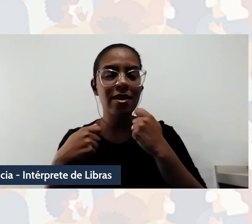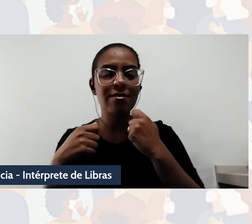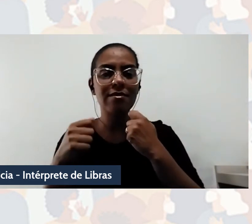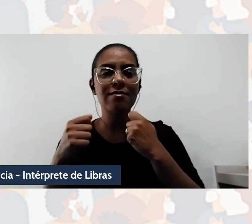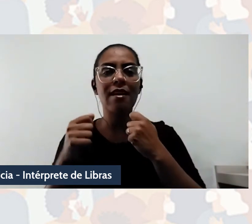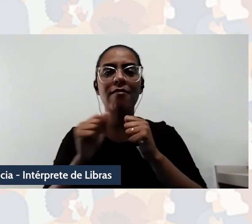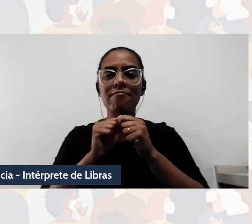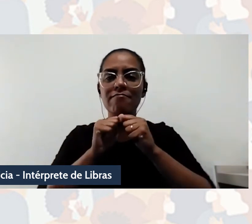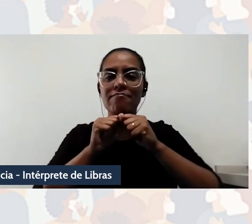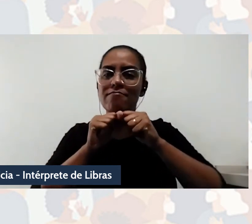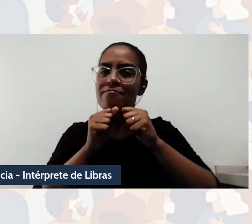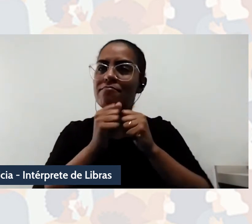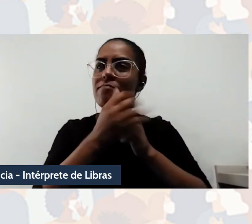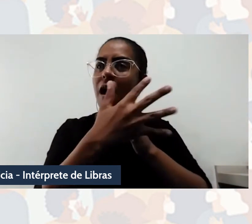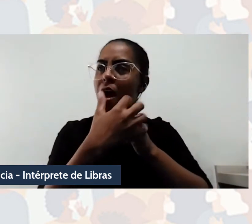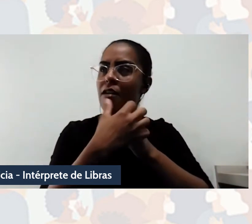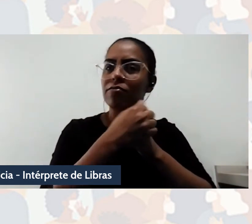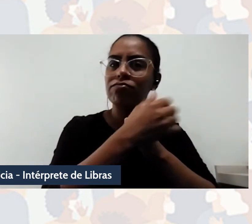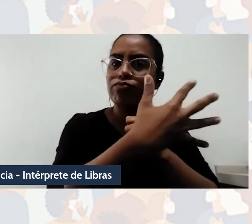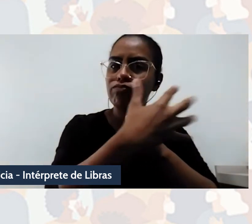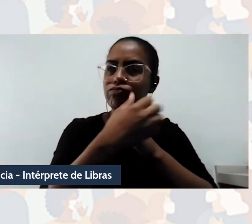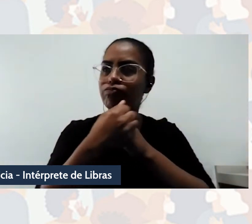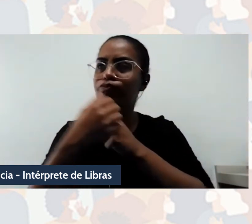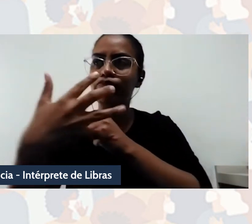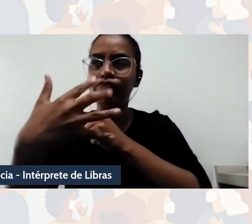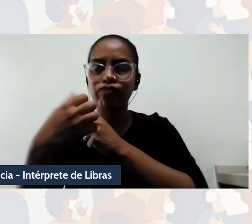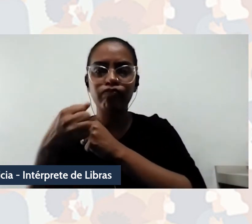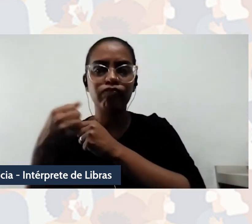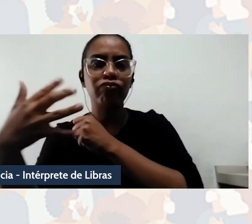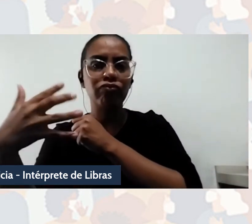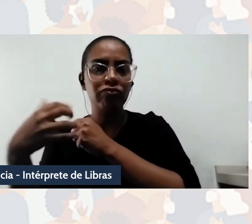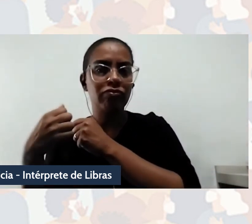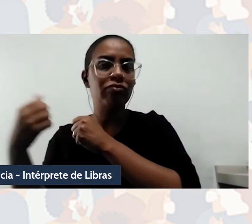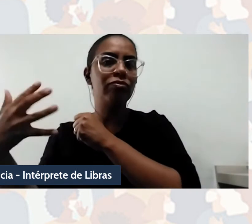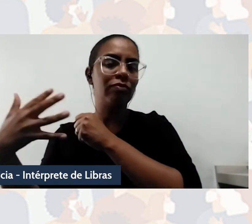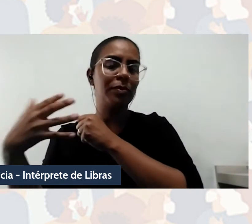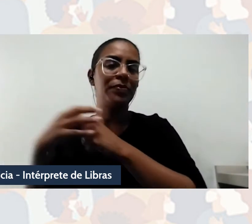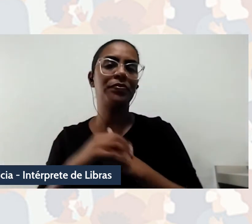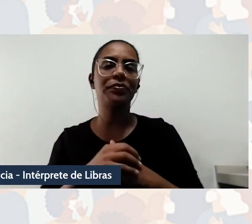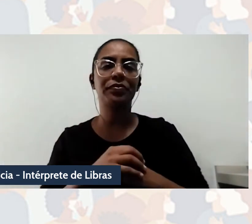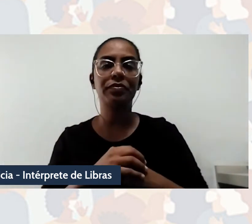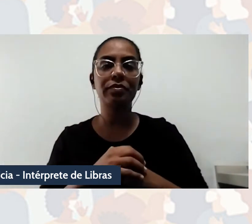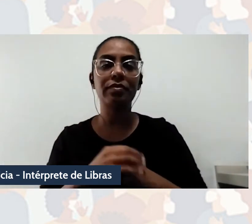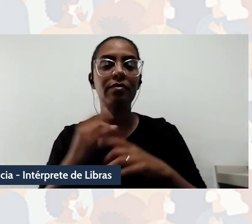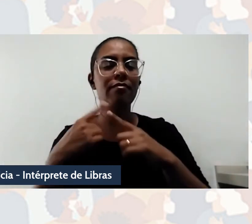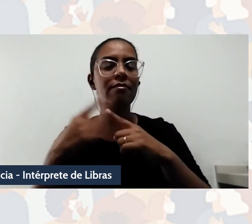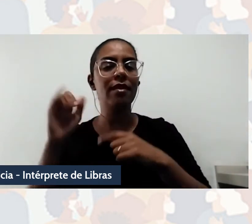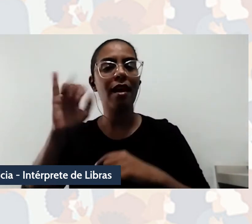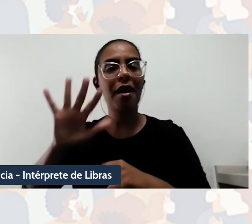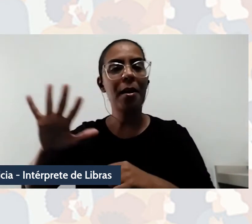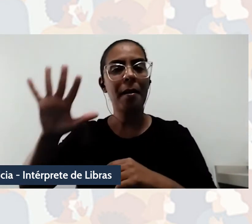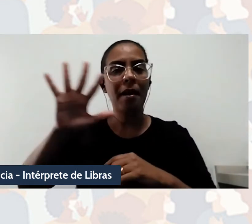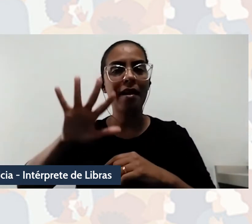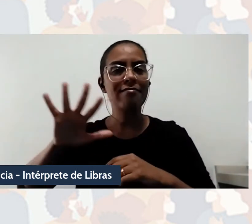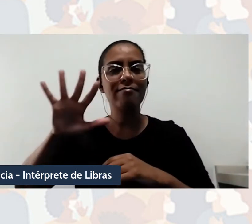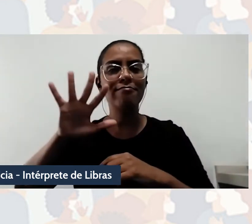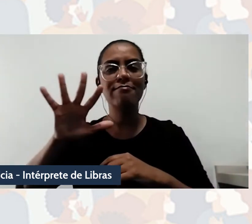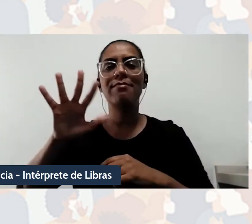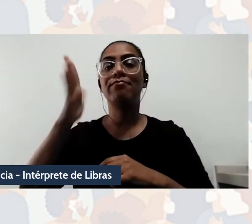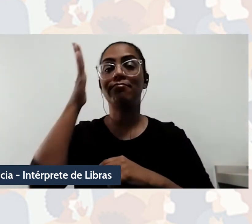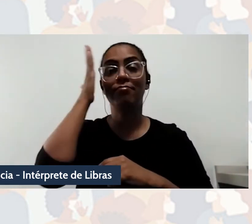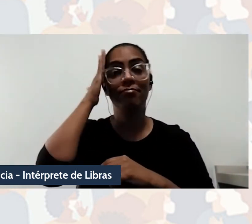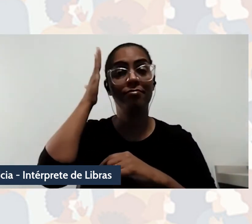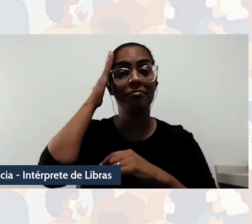ele retorna em outros momentos, né, mas eu estou trazendo aqui justamente porque é uma imagem clara e bastante forte nesse sentido de se